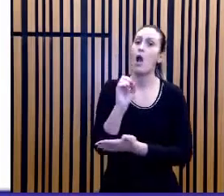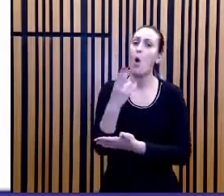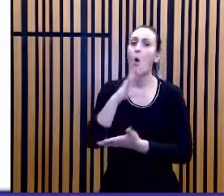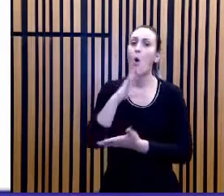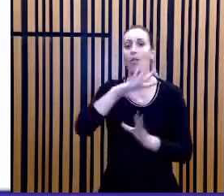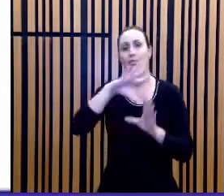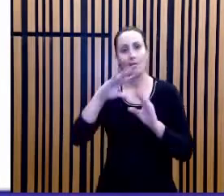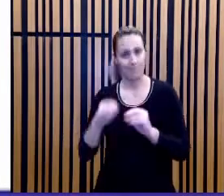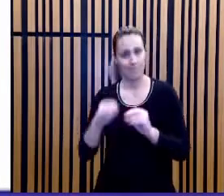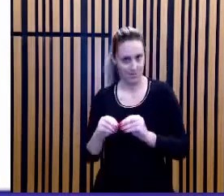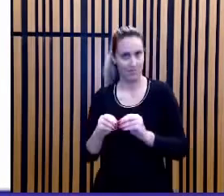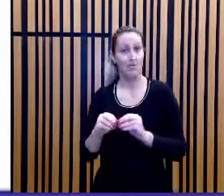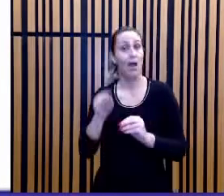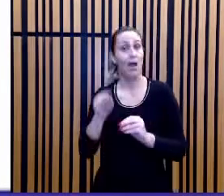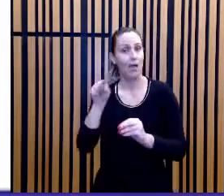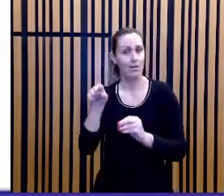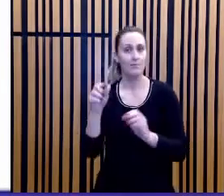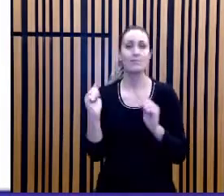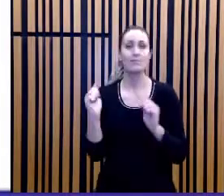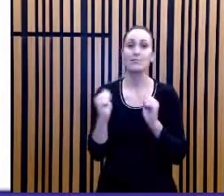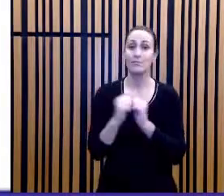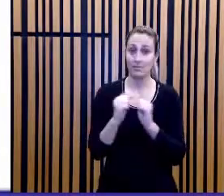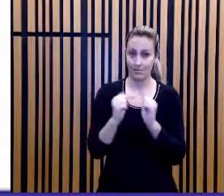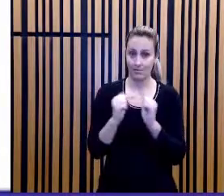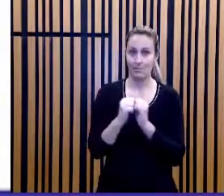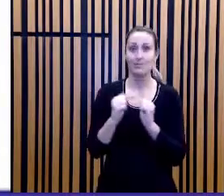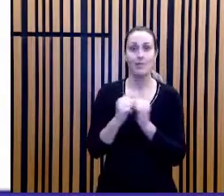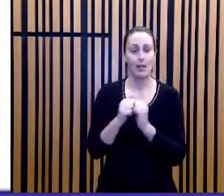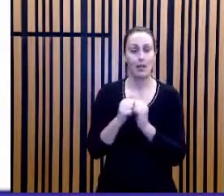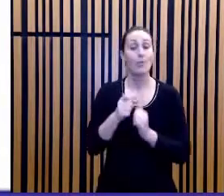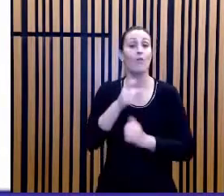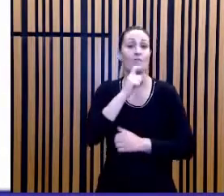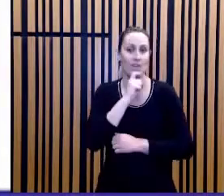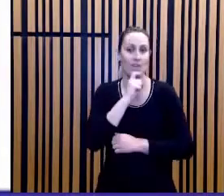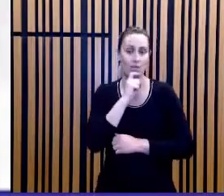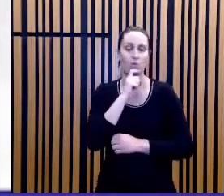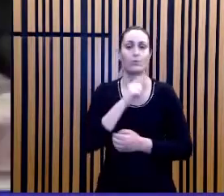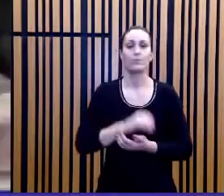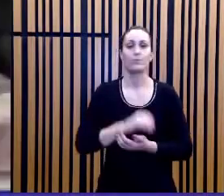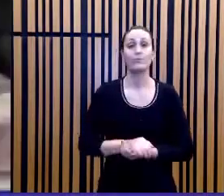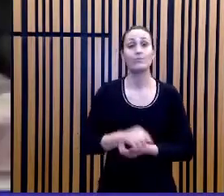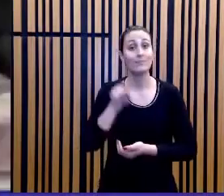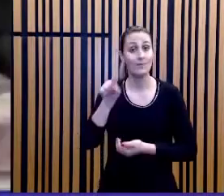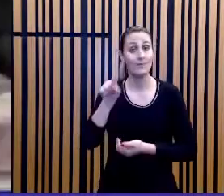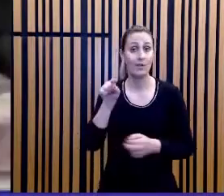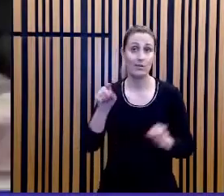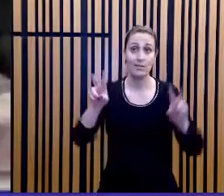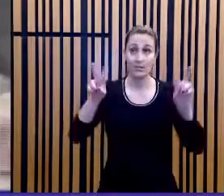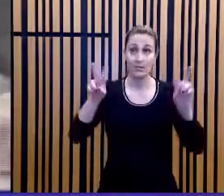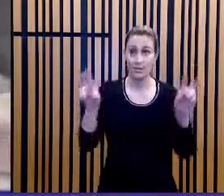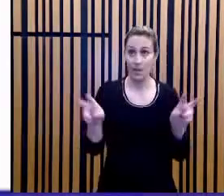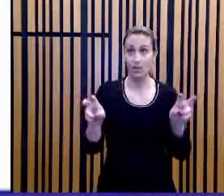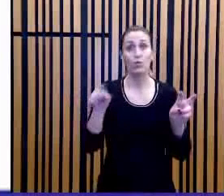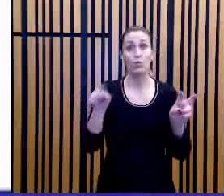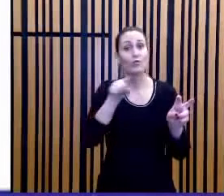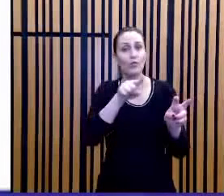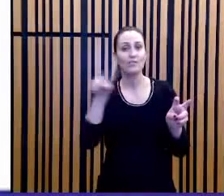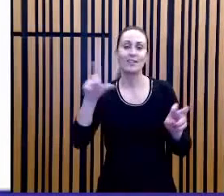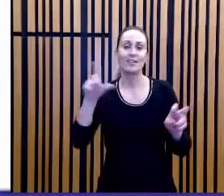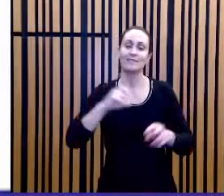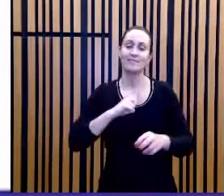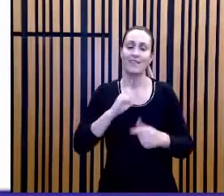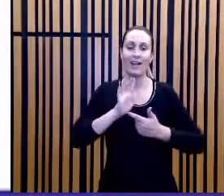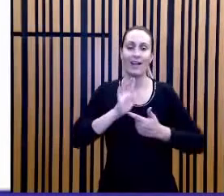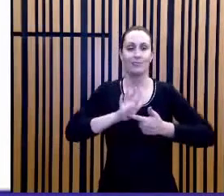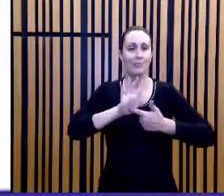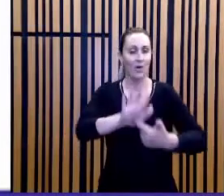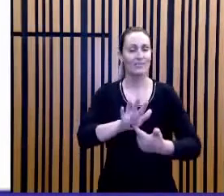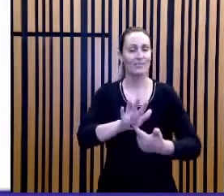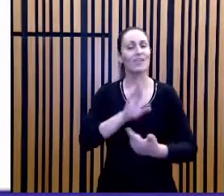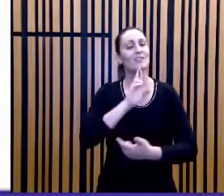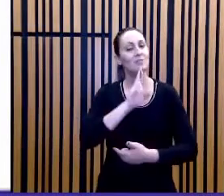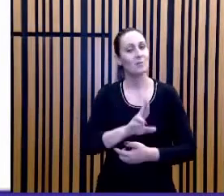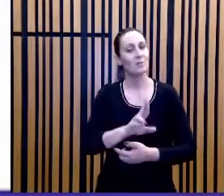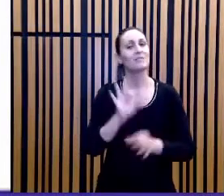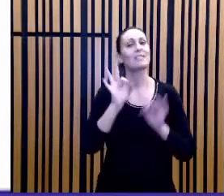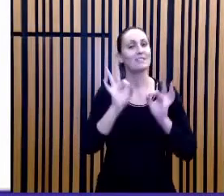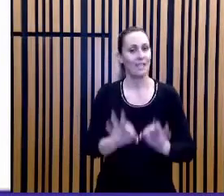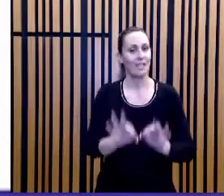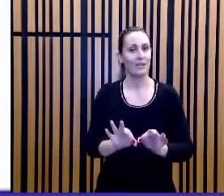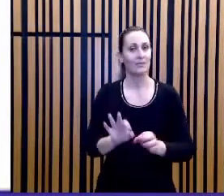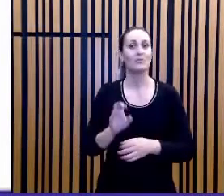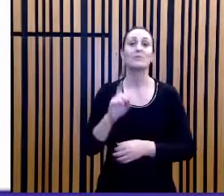desligar o sistema de resfriamento. E nesse caso, portanto, você está diante da resposta certa, letra D,